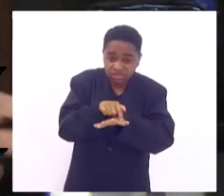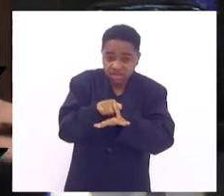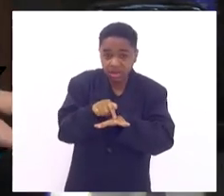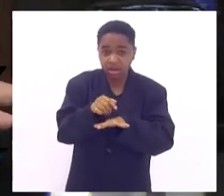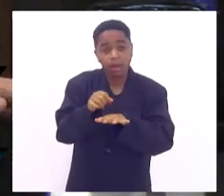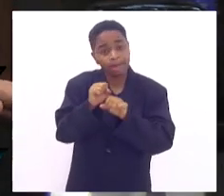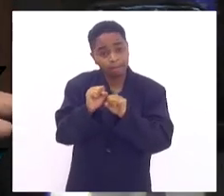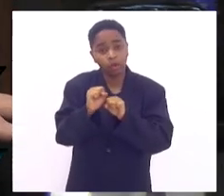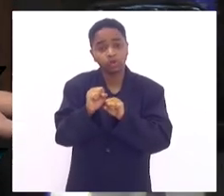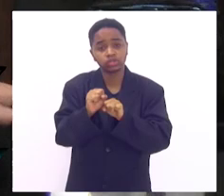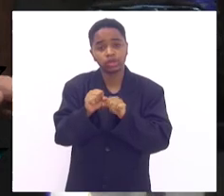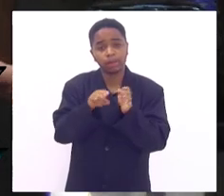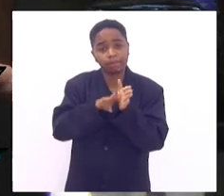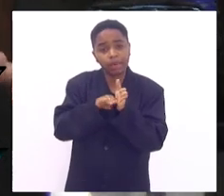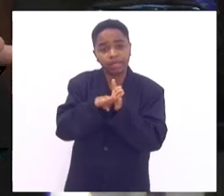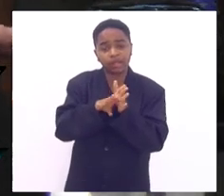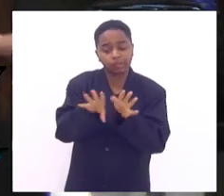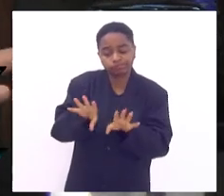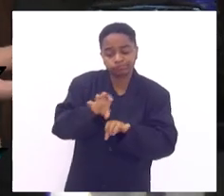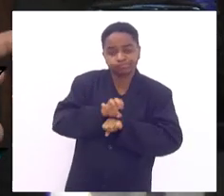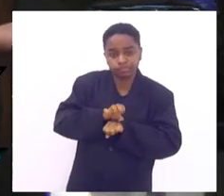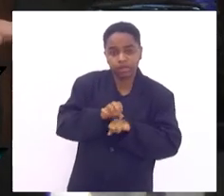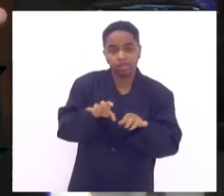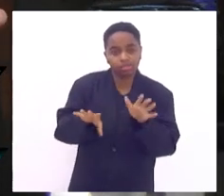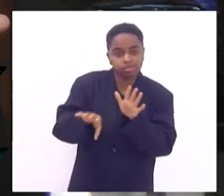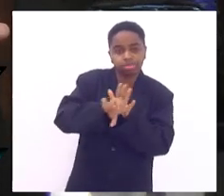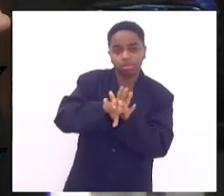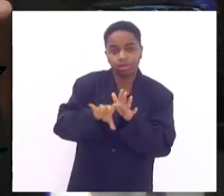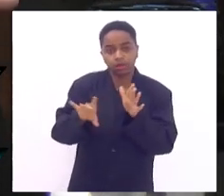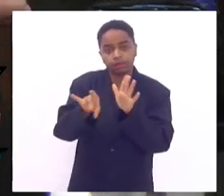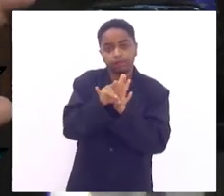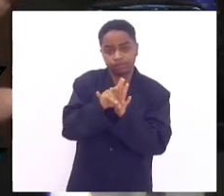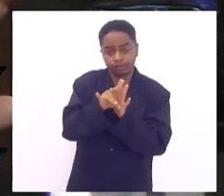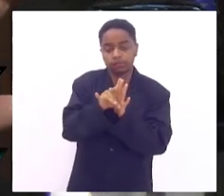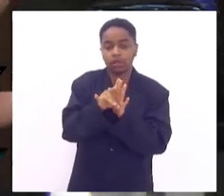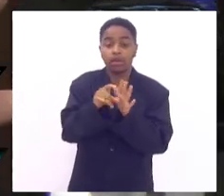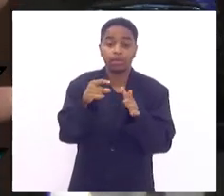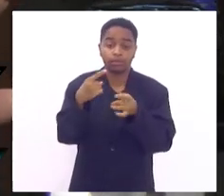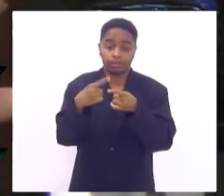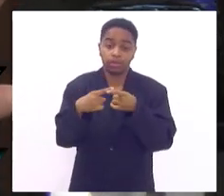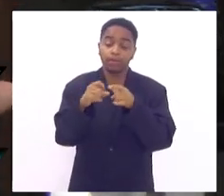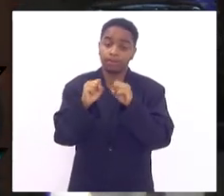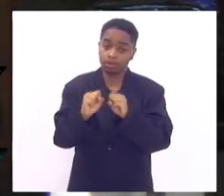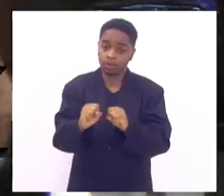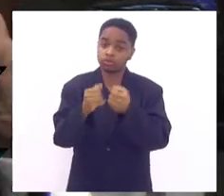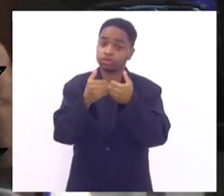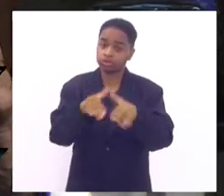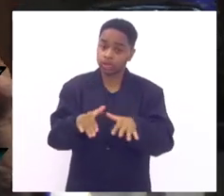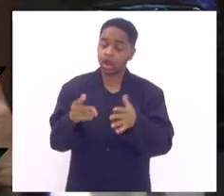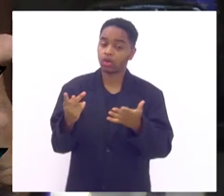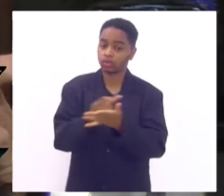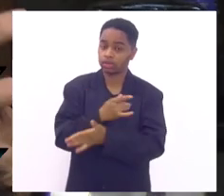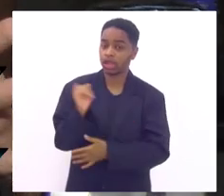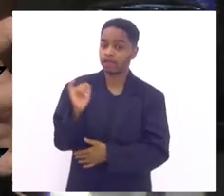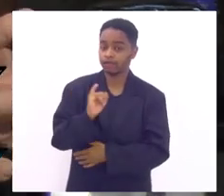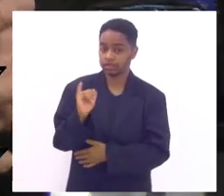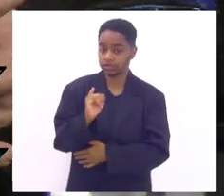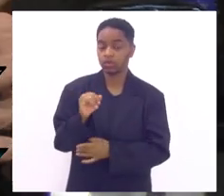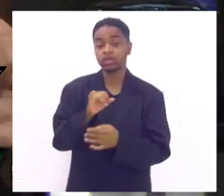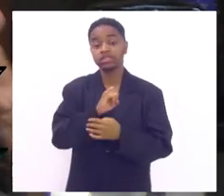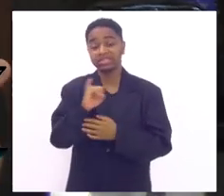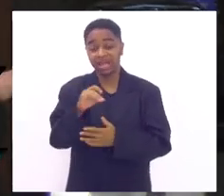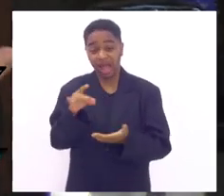para a entrada de bactérias estreps, estafilococos que vivem na nossa pele normalmente que podem causar uma infecção essa infecção rapidamente